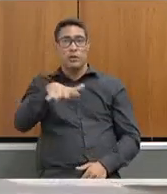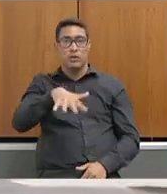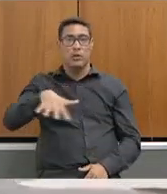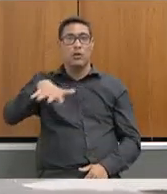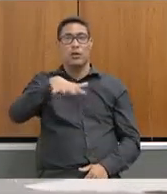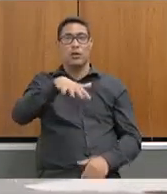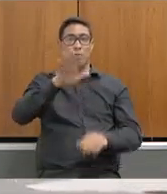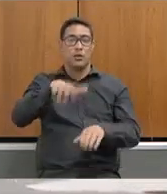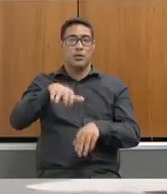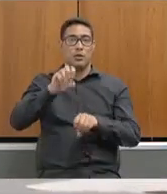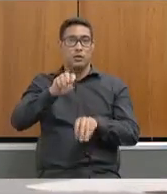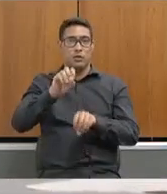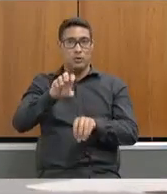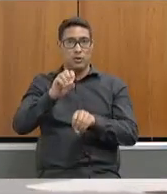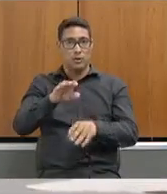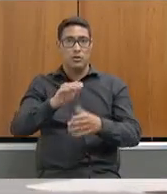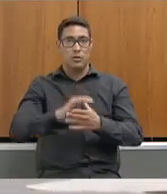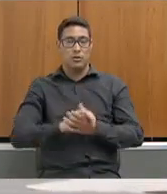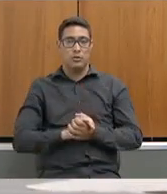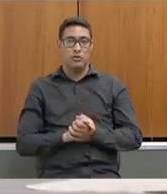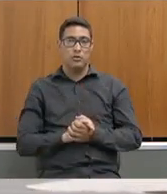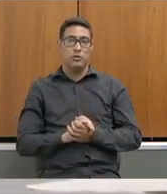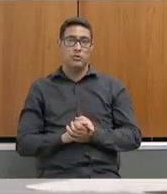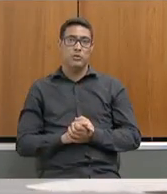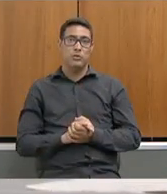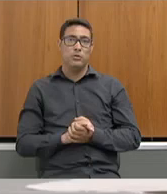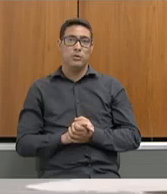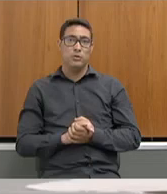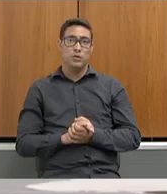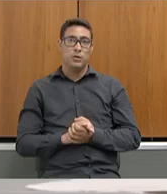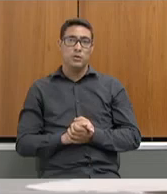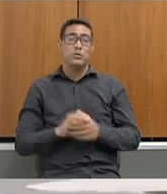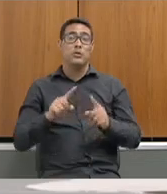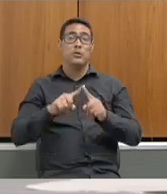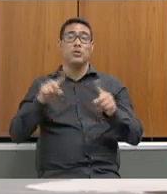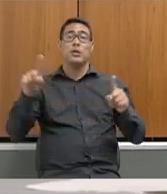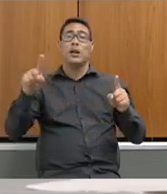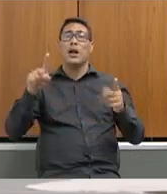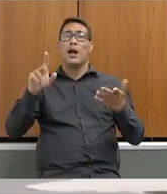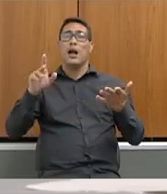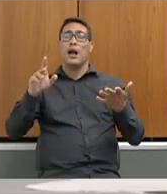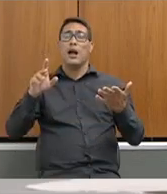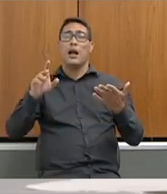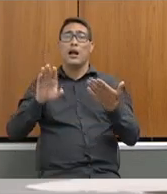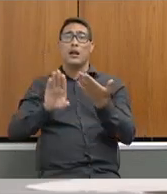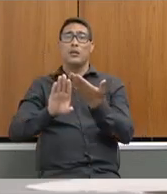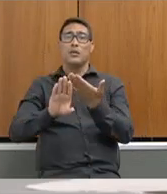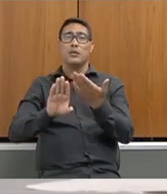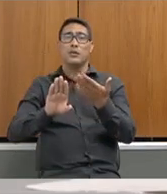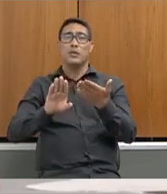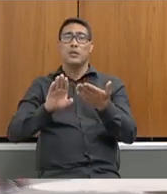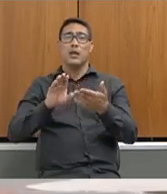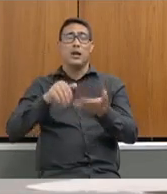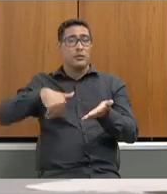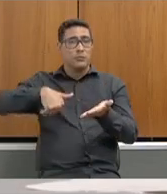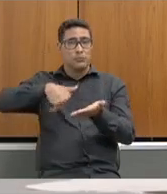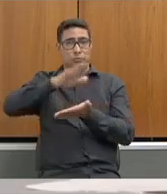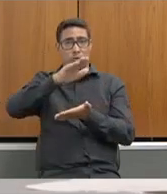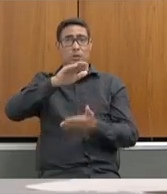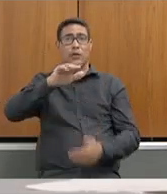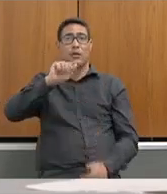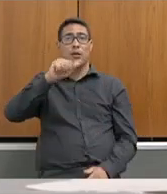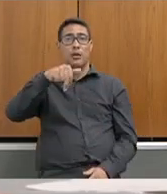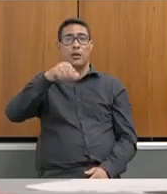de algum ponto, deputada. A senhora está... A dispensa antecipada. A dispensa antecipada. Essa, me permita... Você tem...